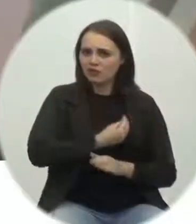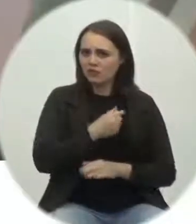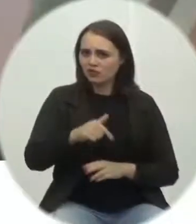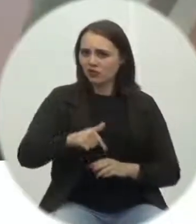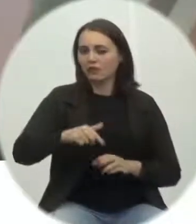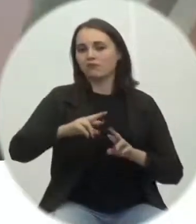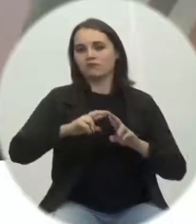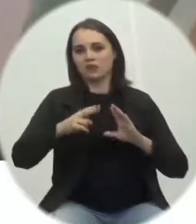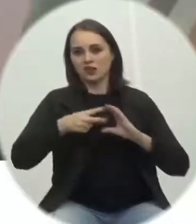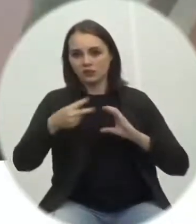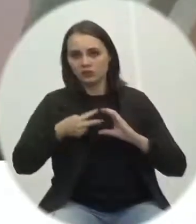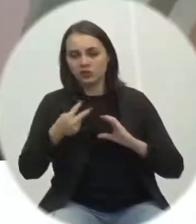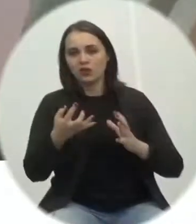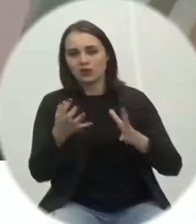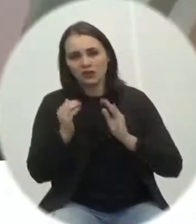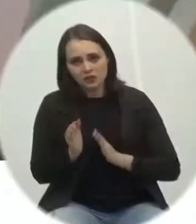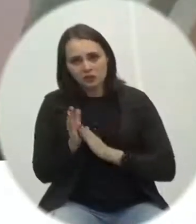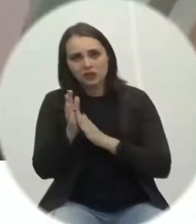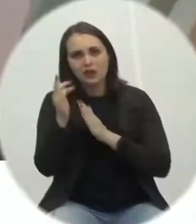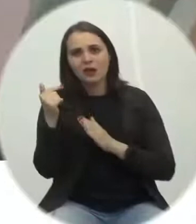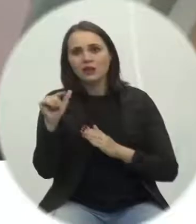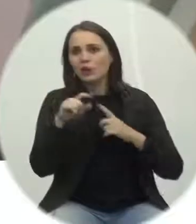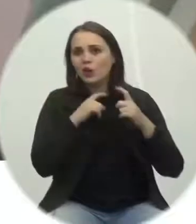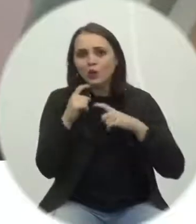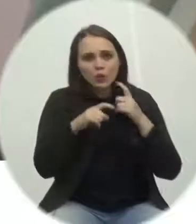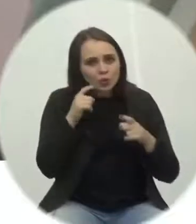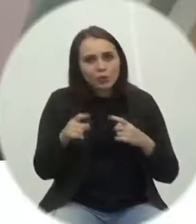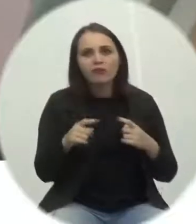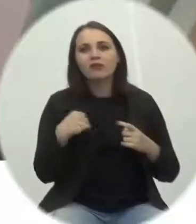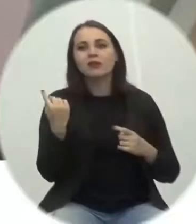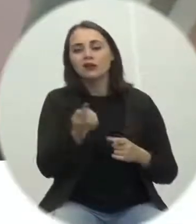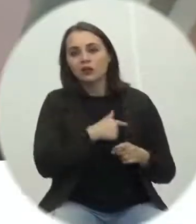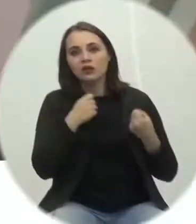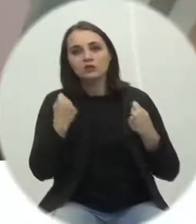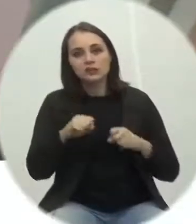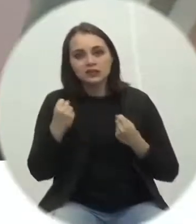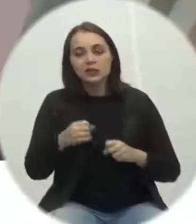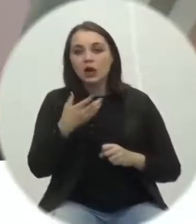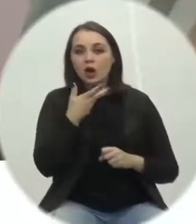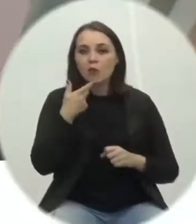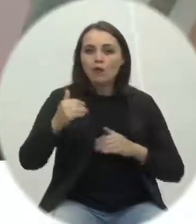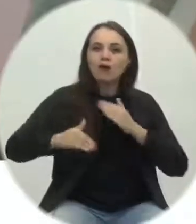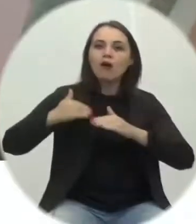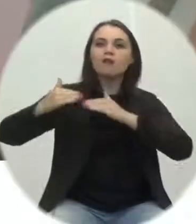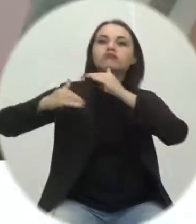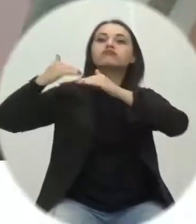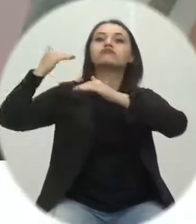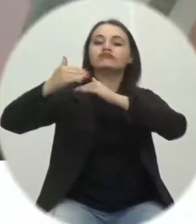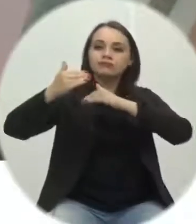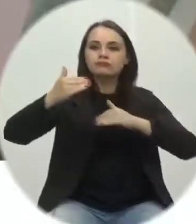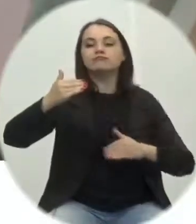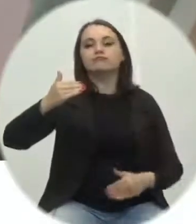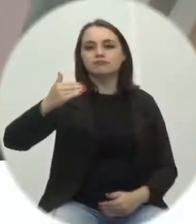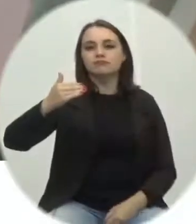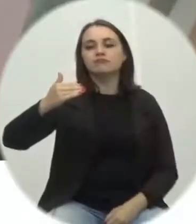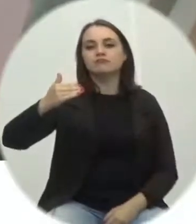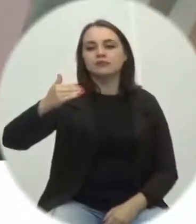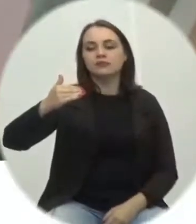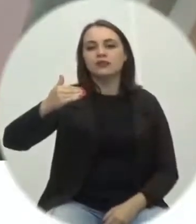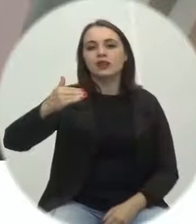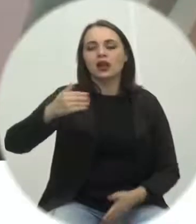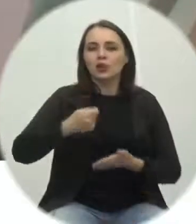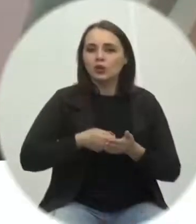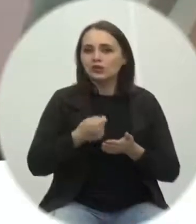cumprimentá-la. E eu não tenho dúvida nenhuma que nós precisamos evoluir muito em relação ao